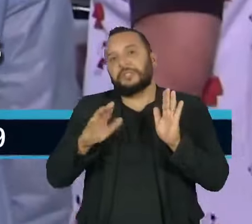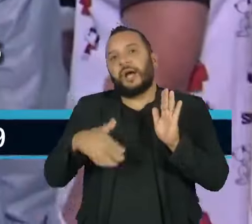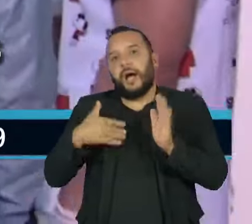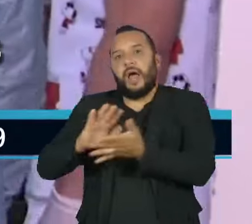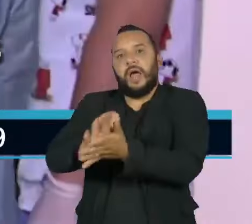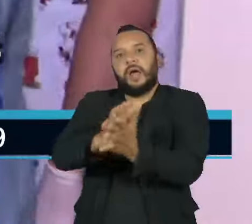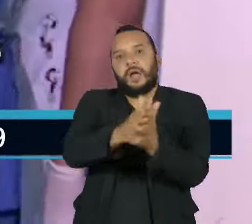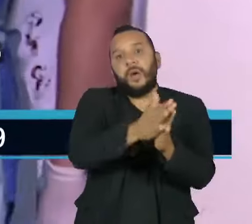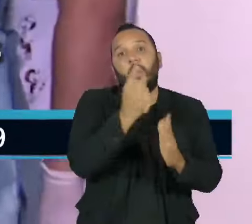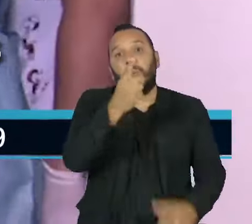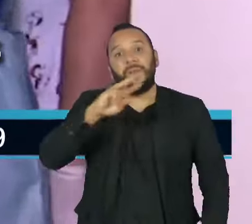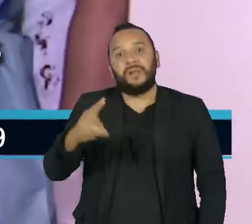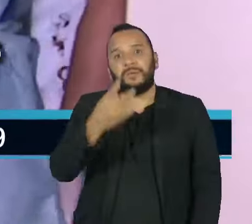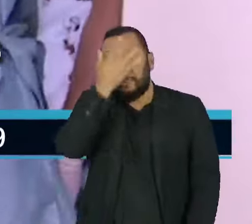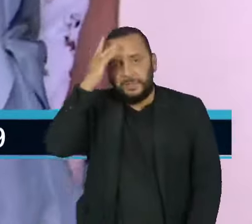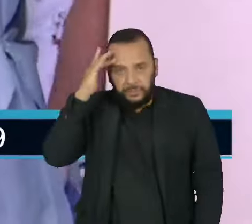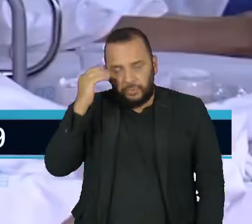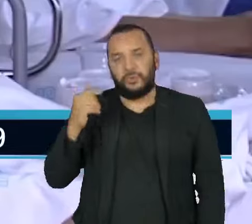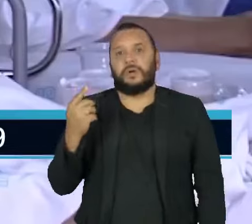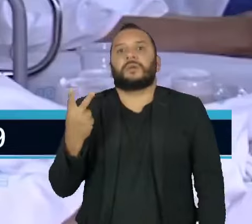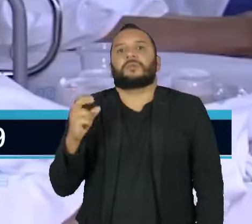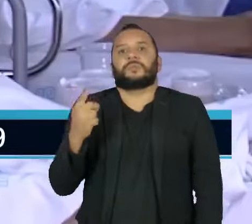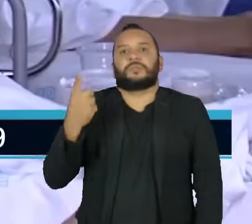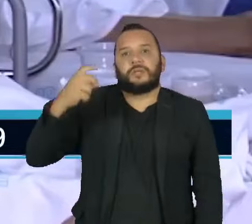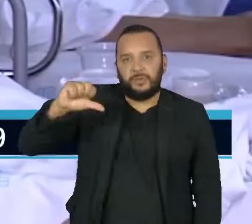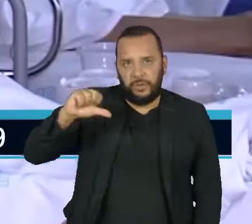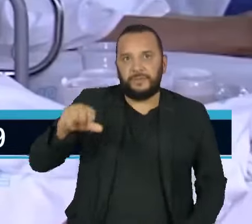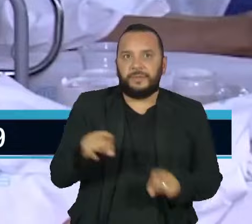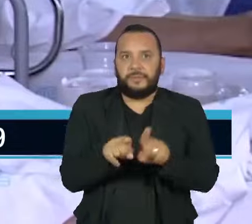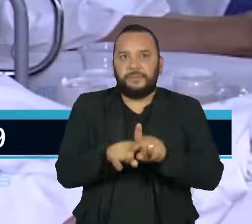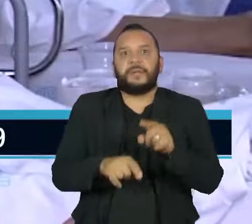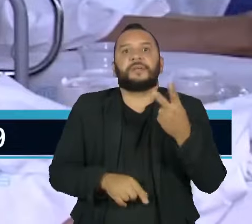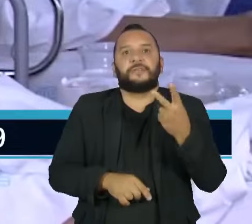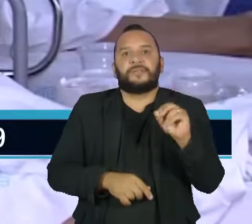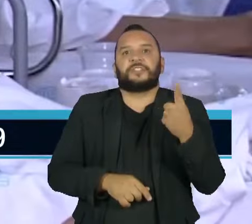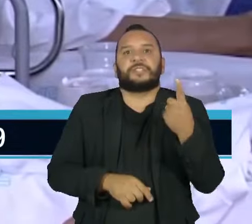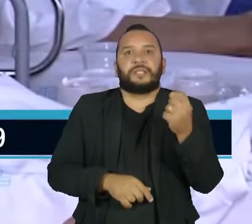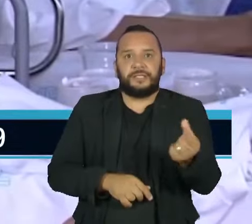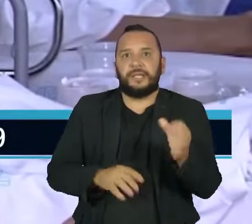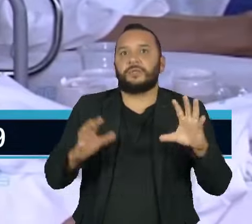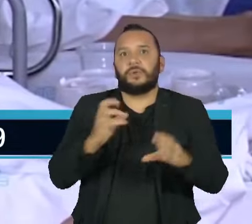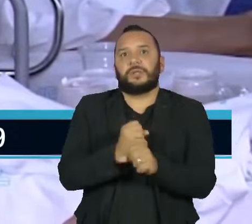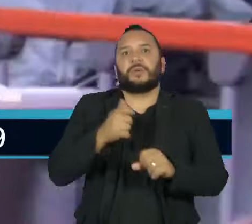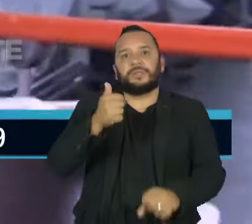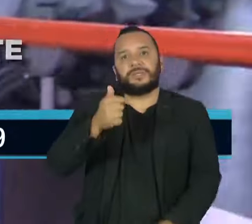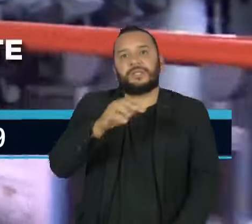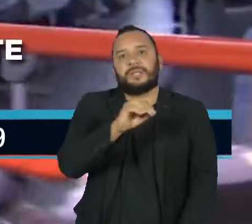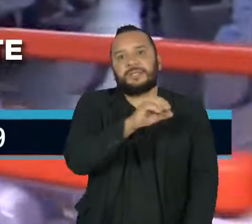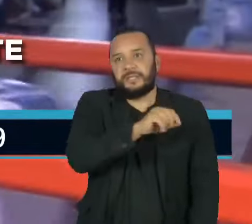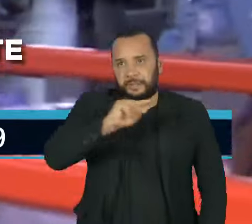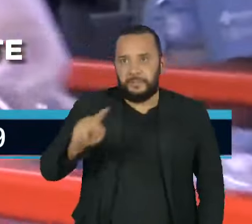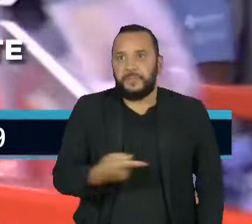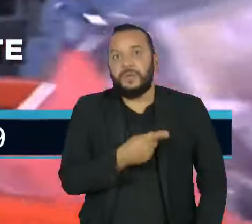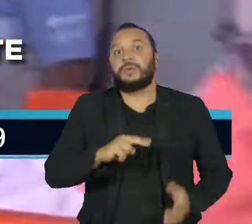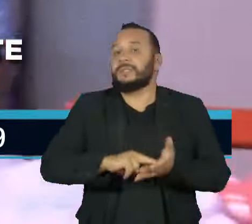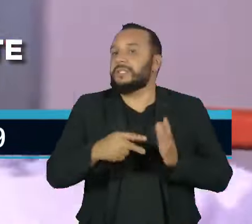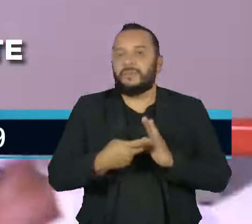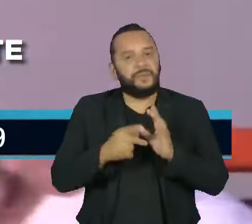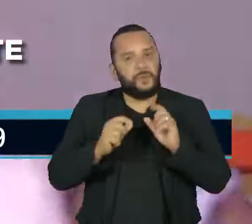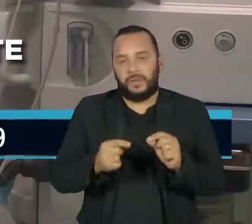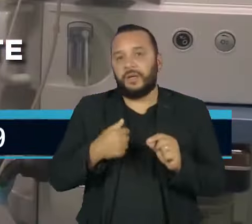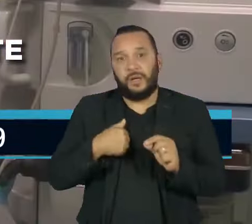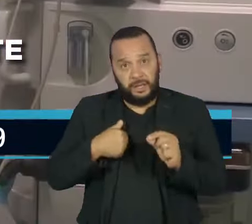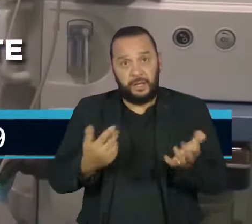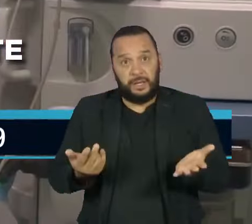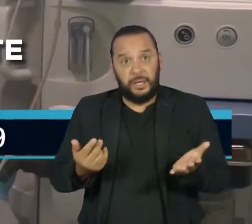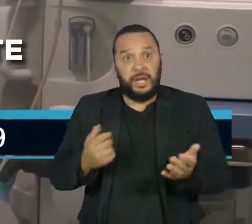milhão de pessoas em 2019. Em 2016, tinham sido 700 mil. E as estimativas apontam